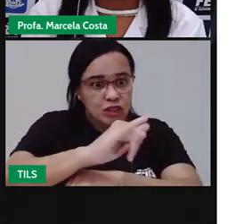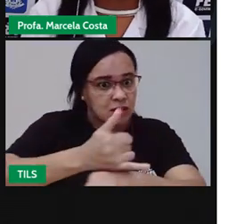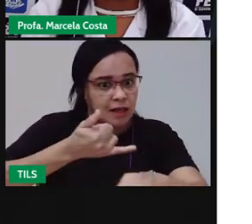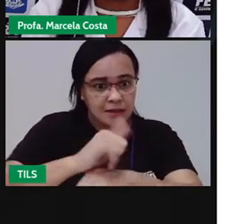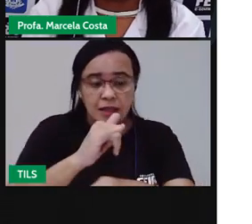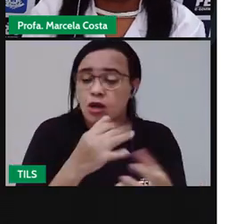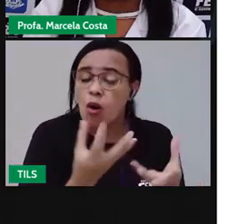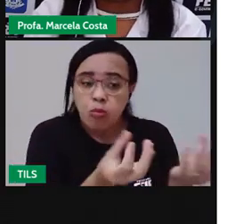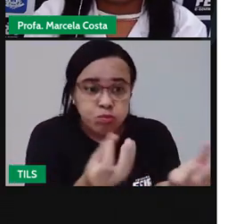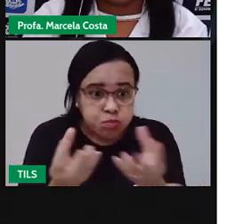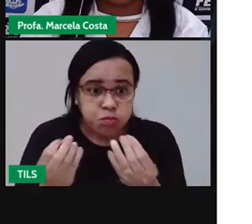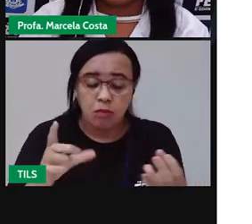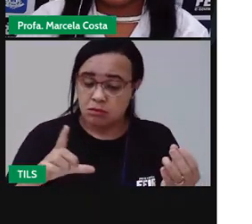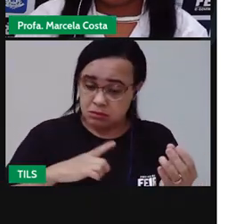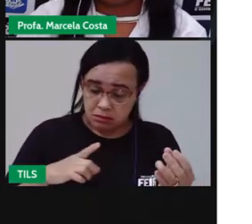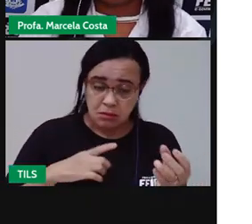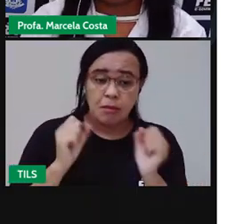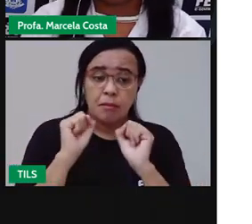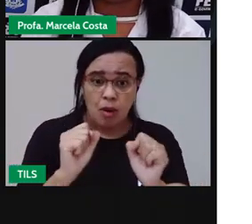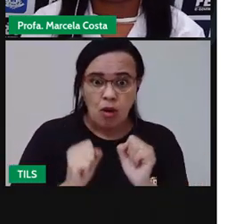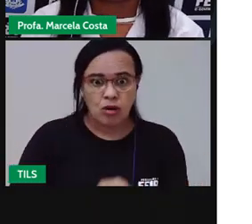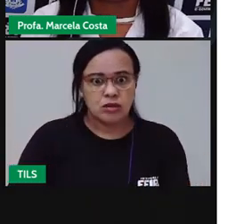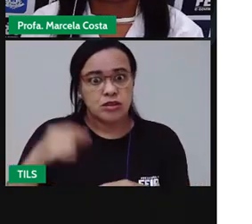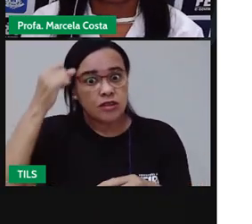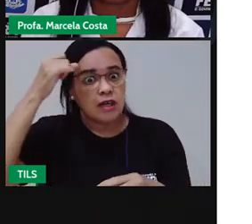proteger e salvar vidas.